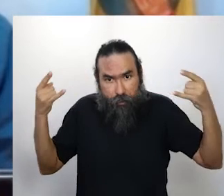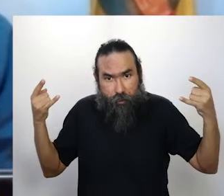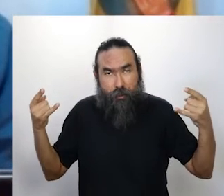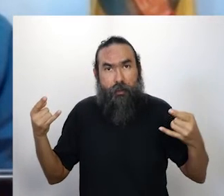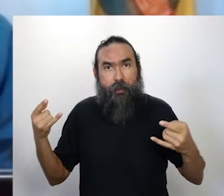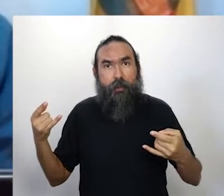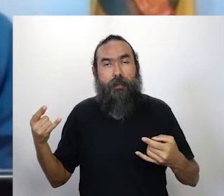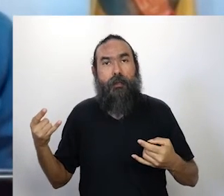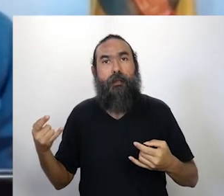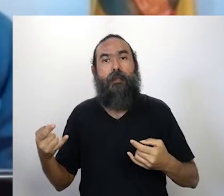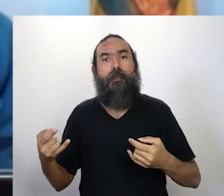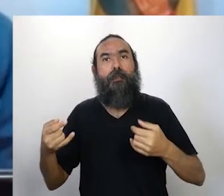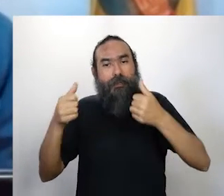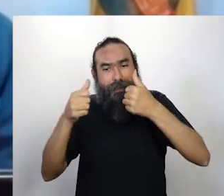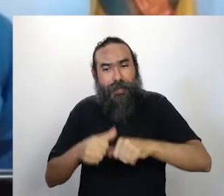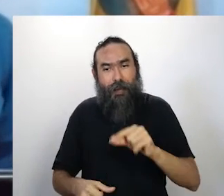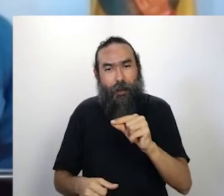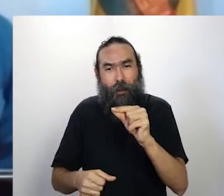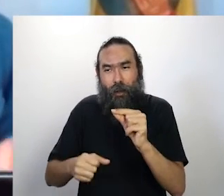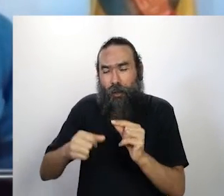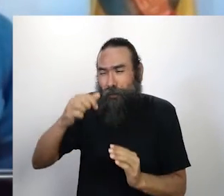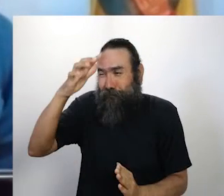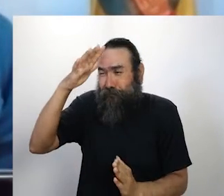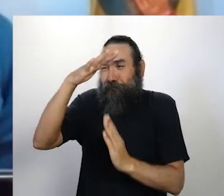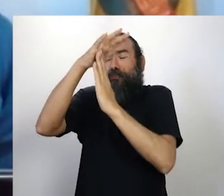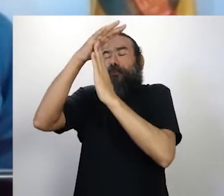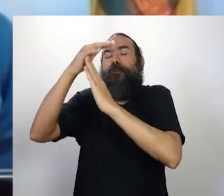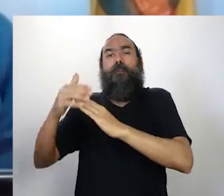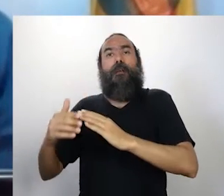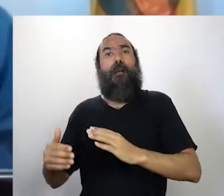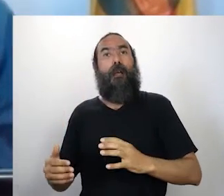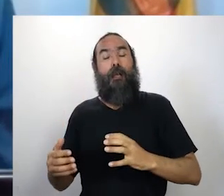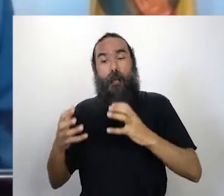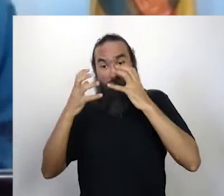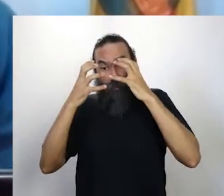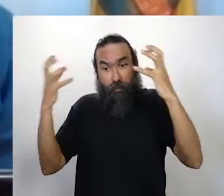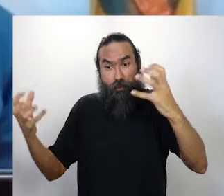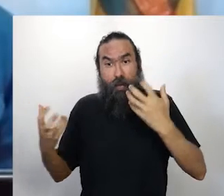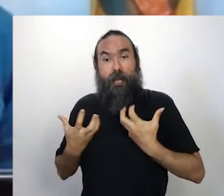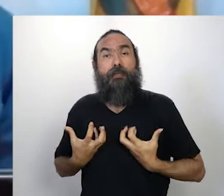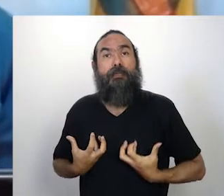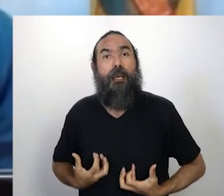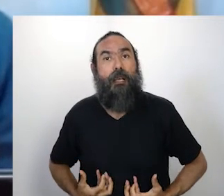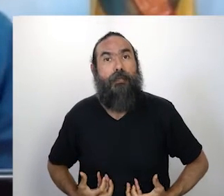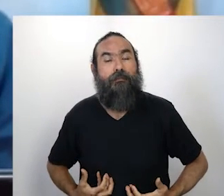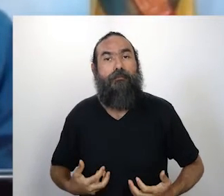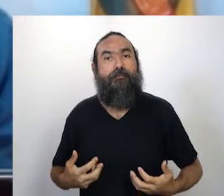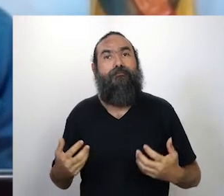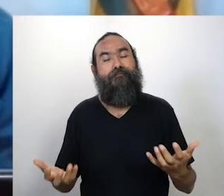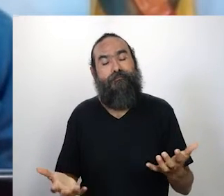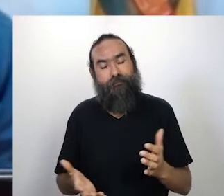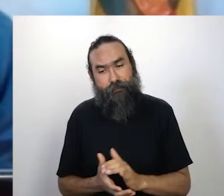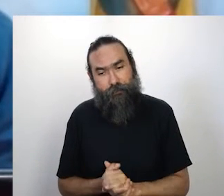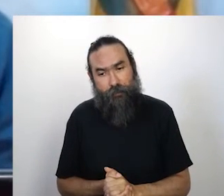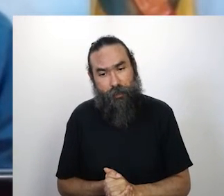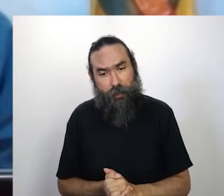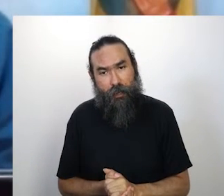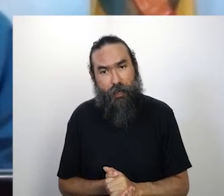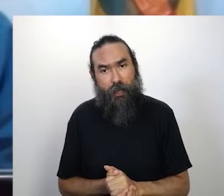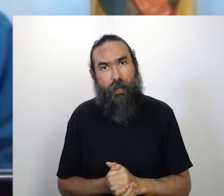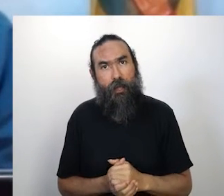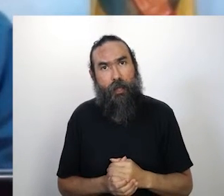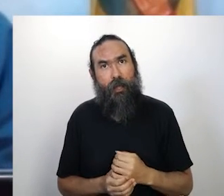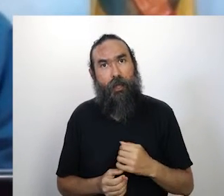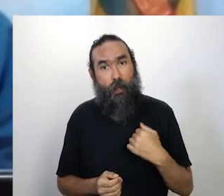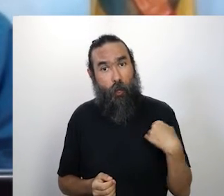a exaustão e até essas ferramentas que a gente tem, as poucas ferramentas que foram conquistadas a duras penas pelo